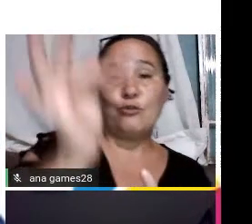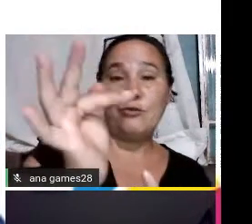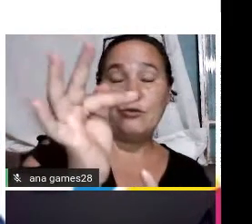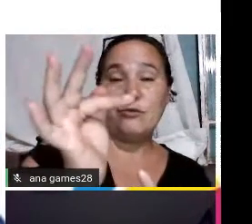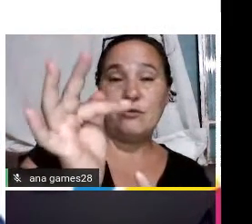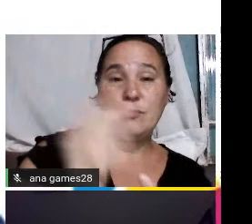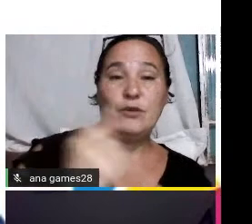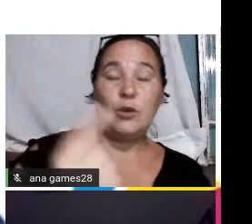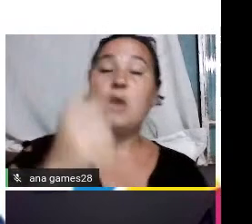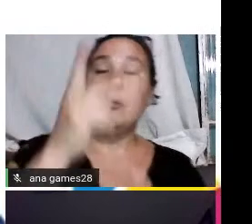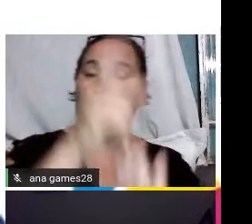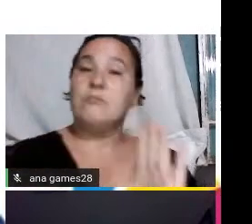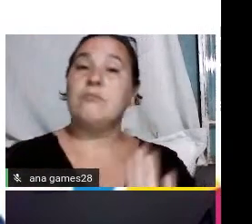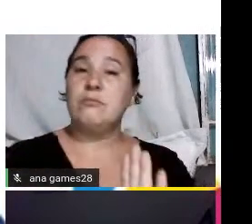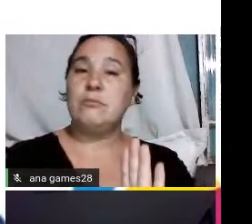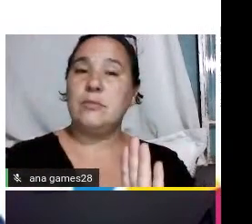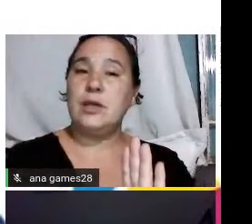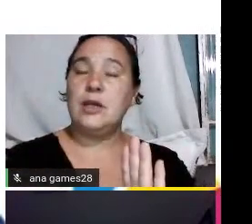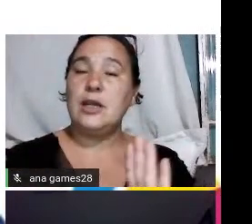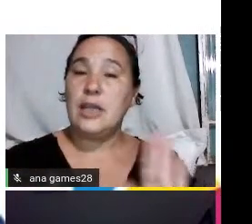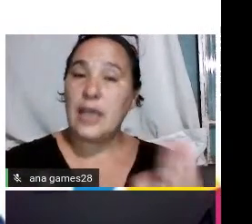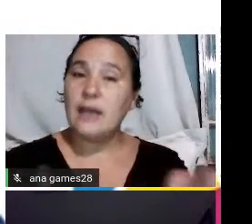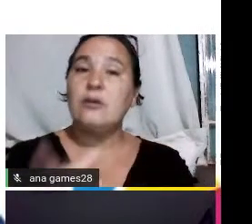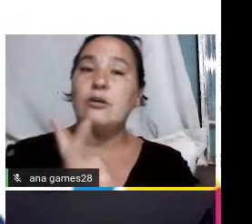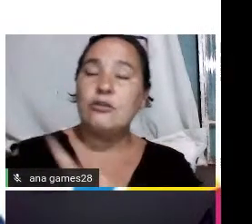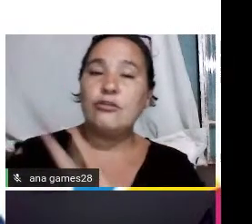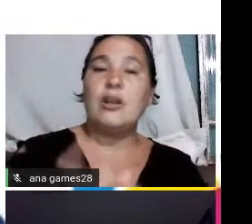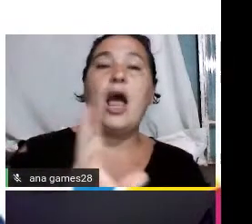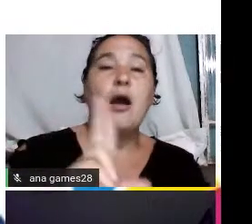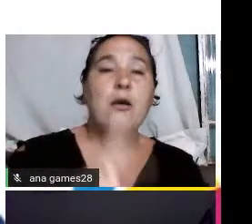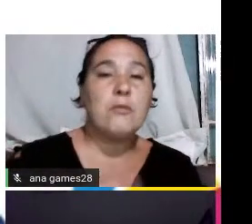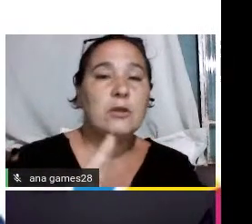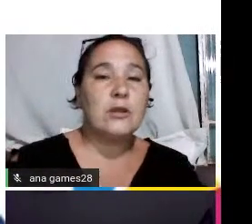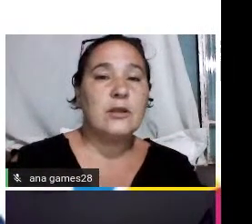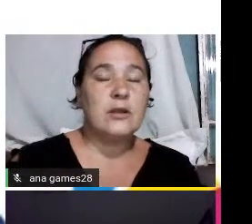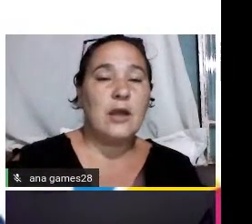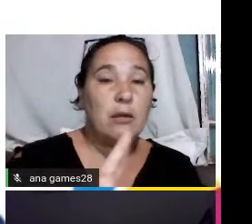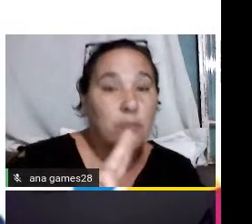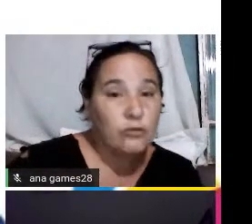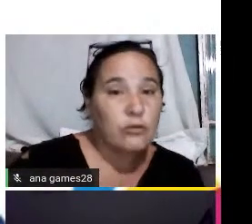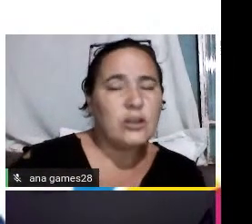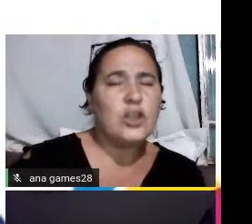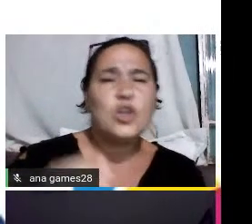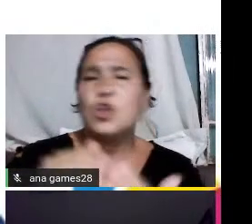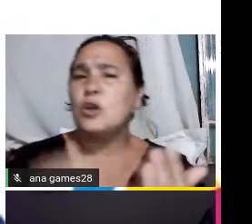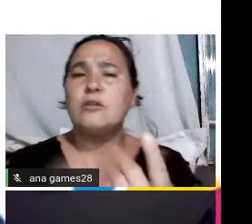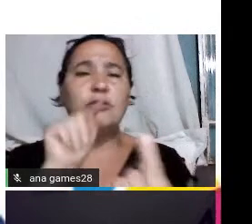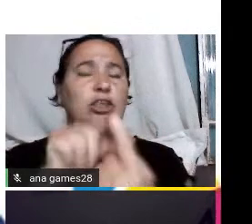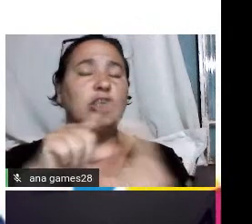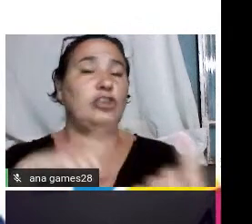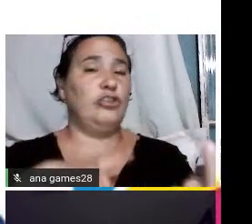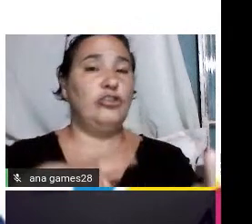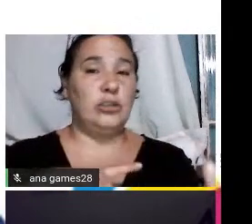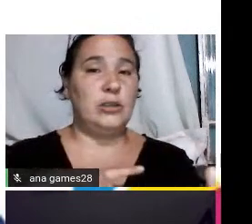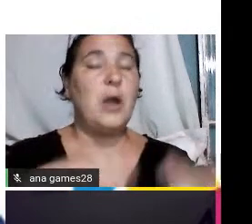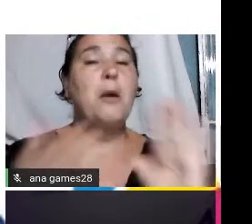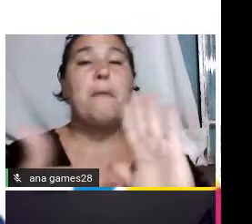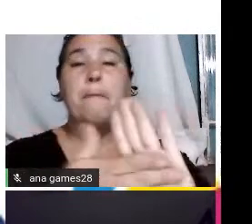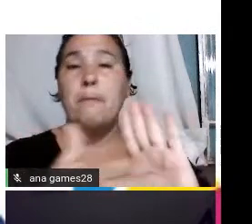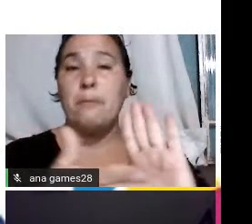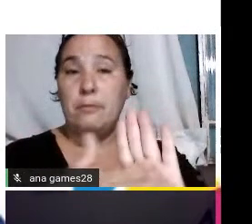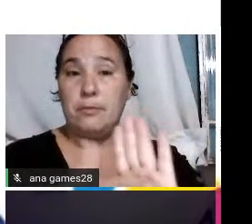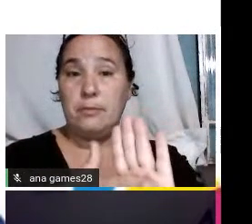projeto a gente quer continuar desenvolvendo aplicativo e atingir todos os objetivos que a gente já tinha proposto